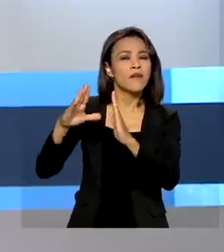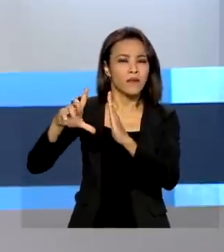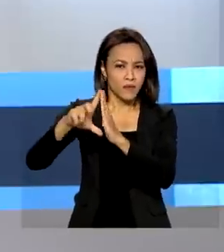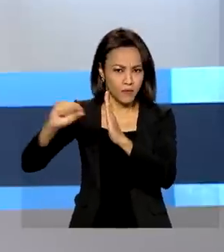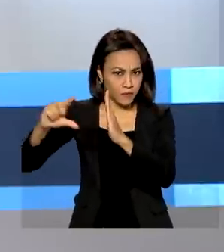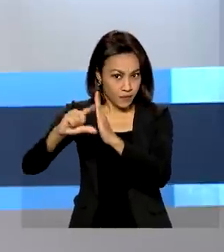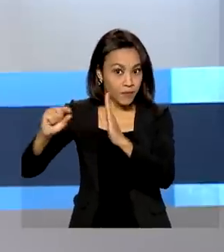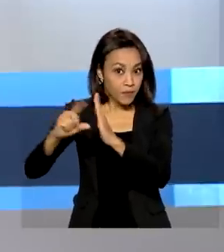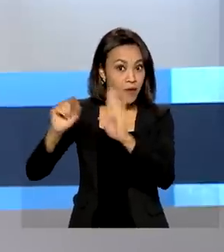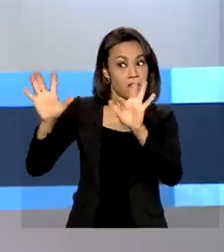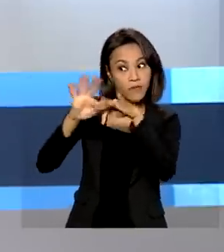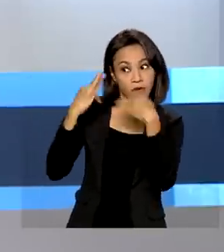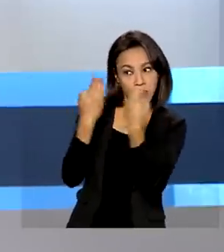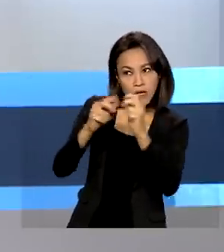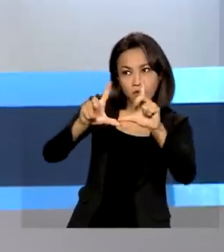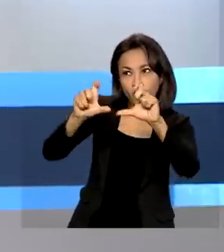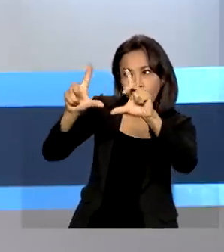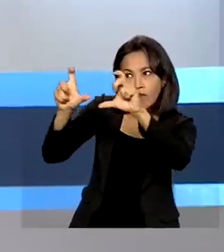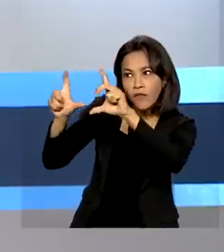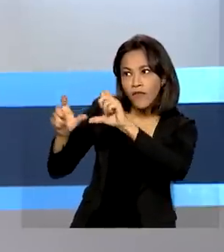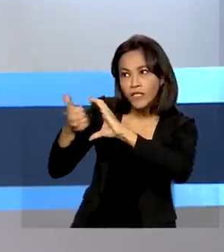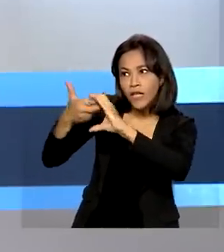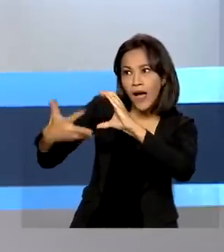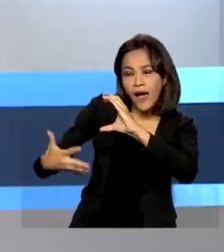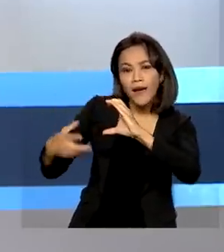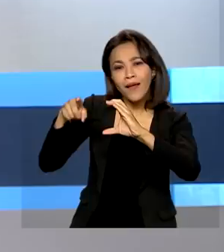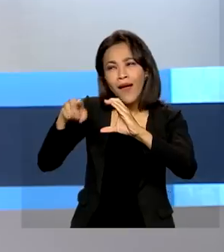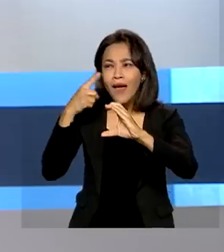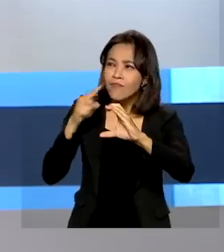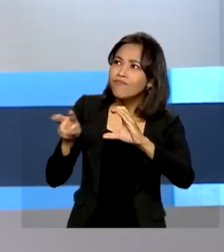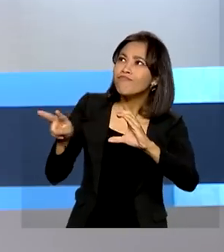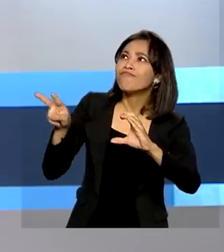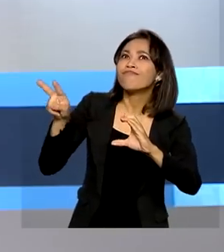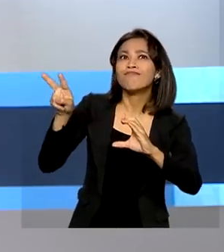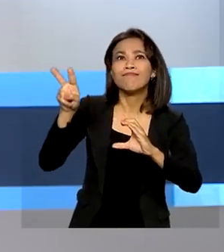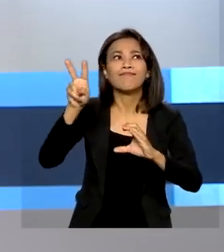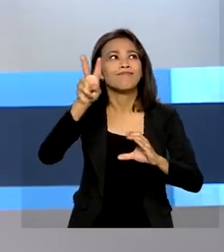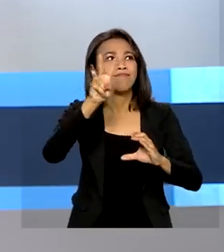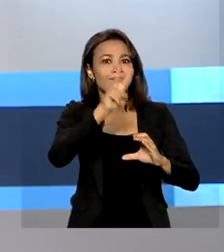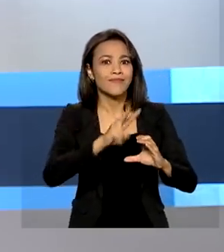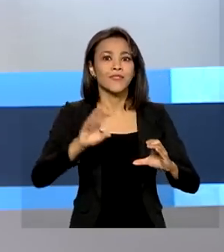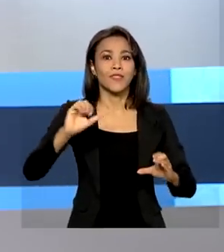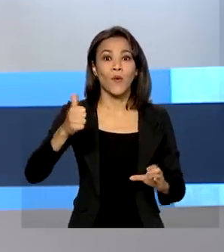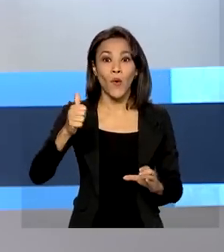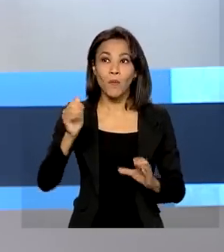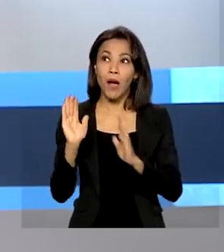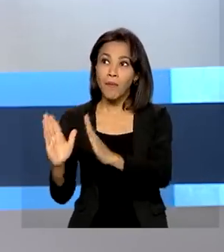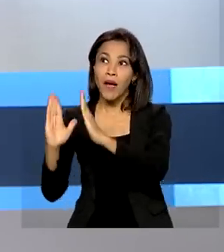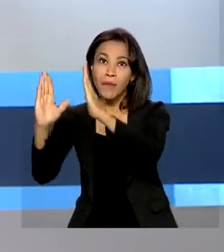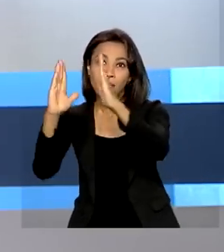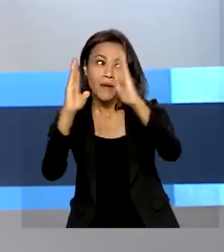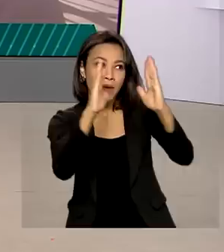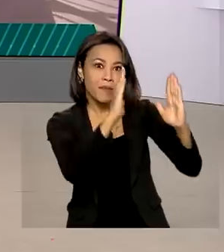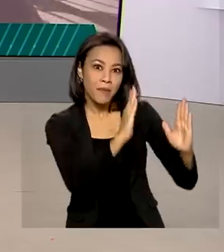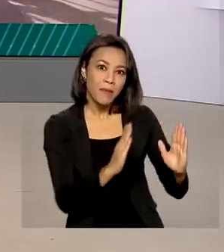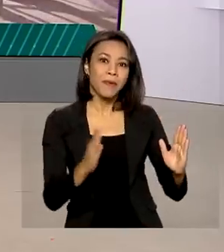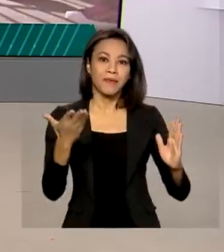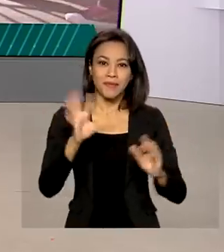doenças raras. Os retratos têm formato de quebra-cabeça e são exibidos em 11 tótens artísticos.